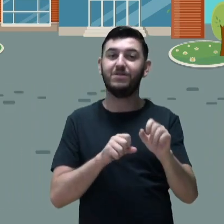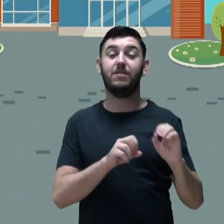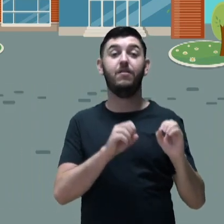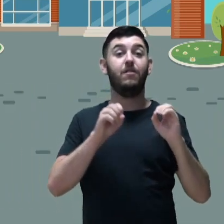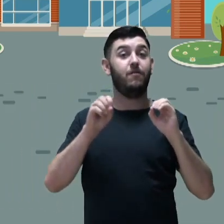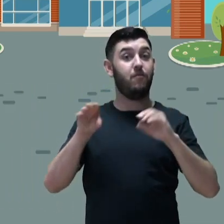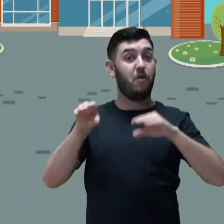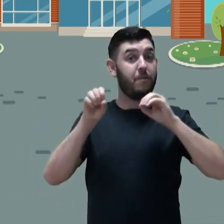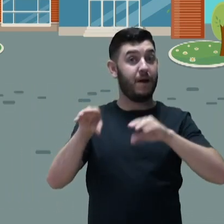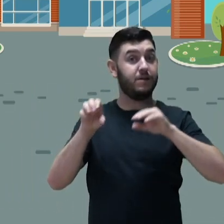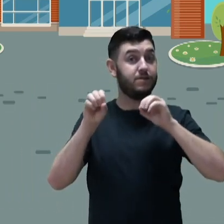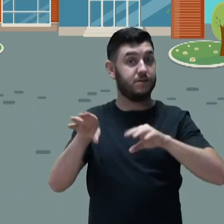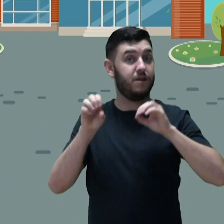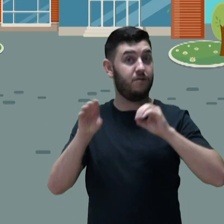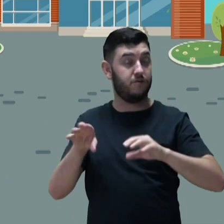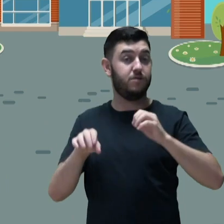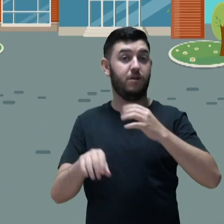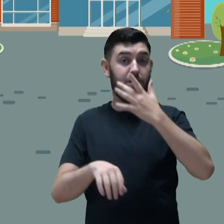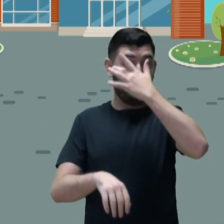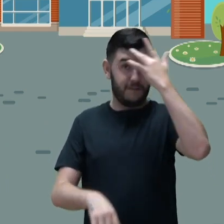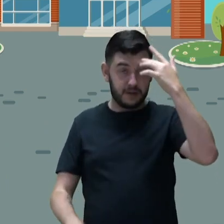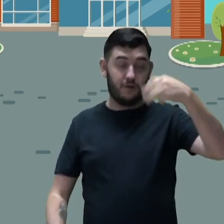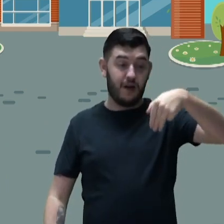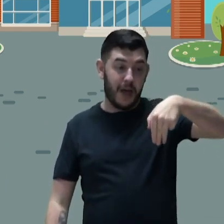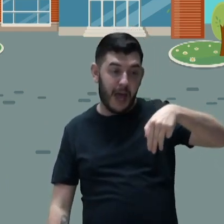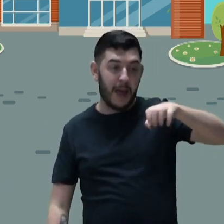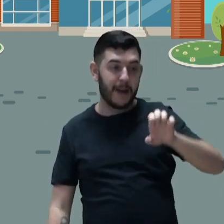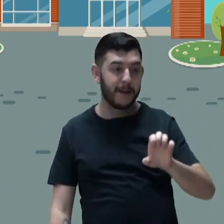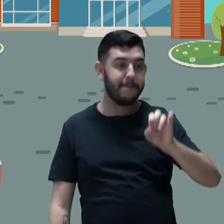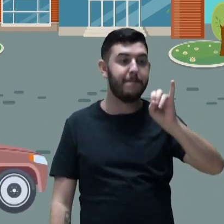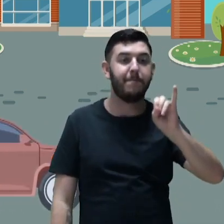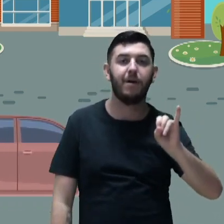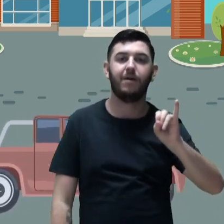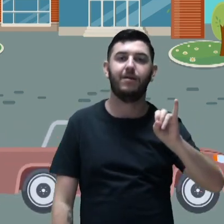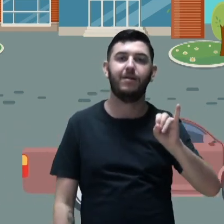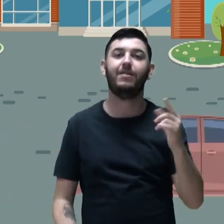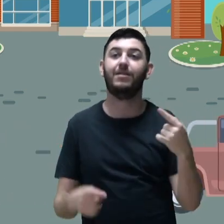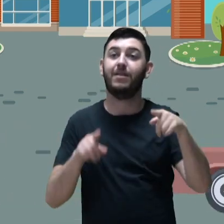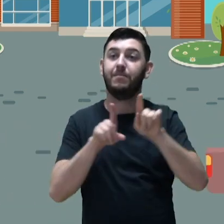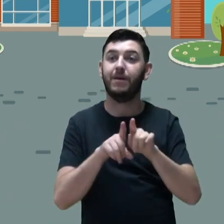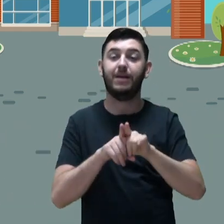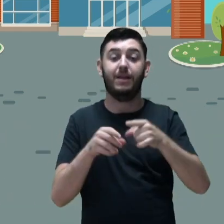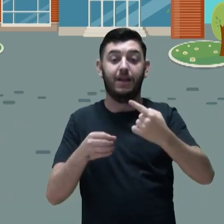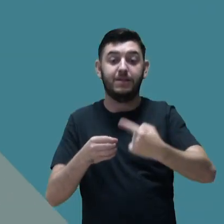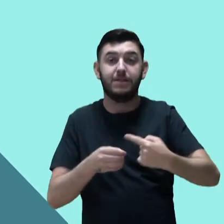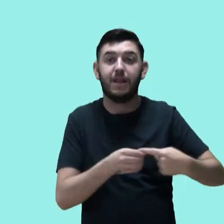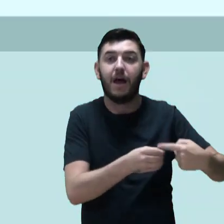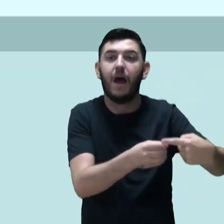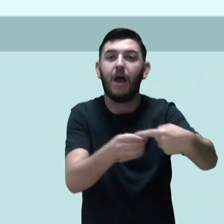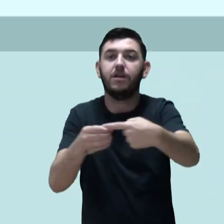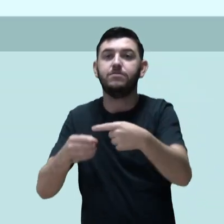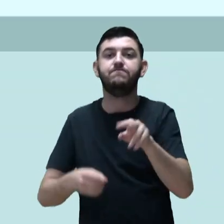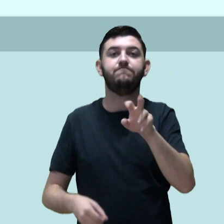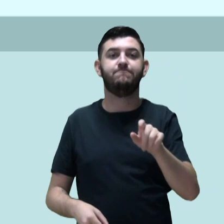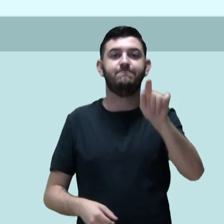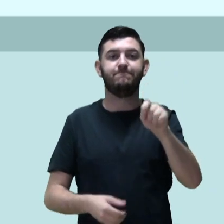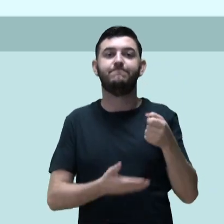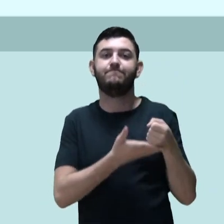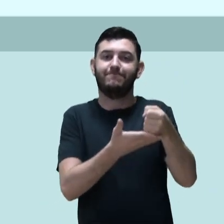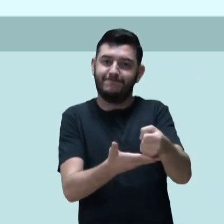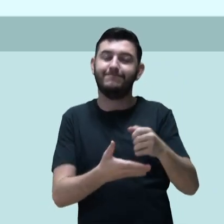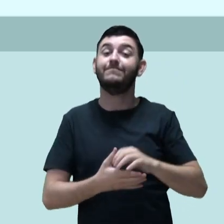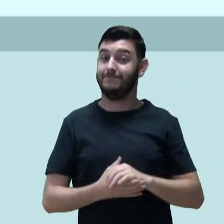microempreendedores em cada cidade em que a pactuação das vagas for efetivada. Os